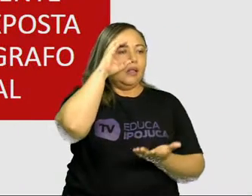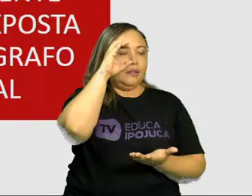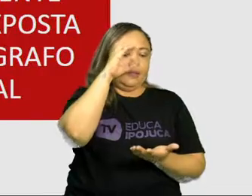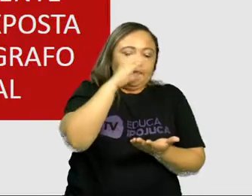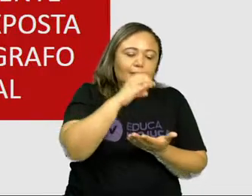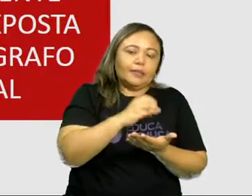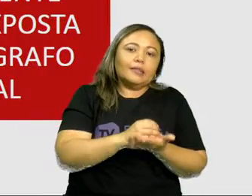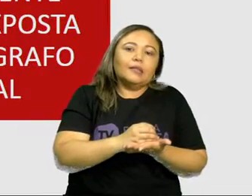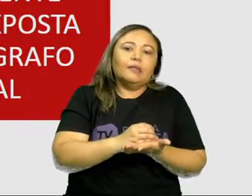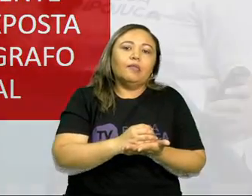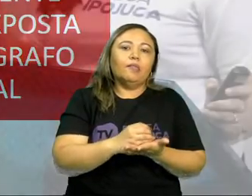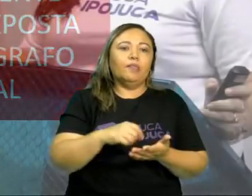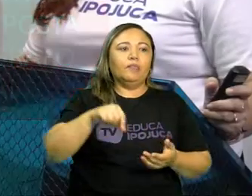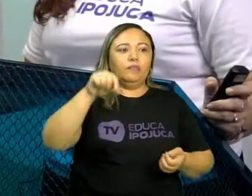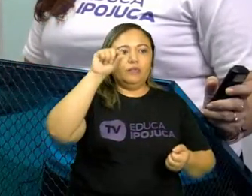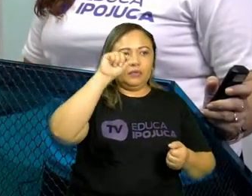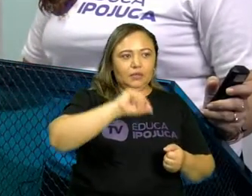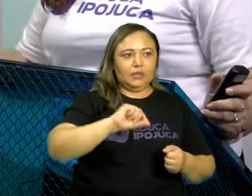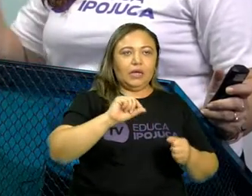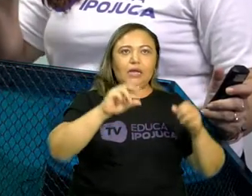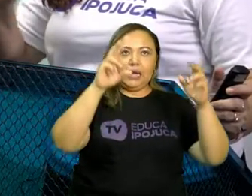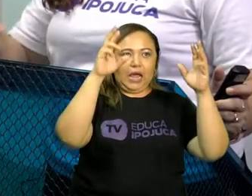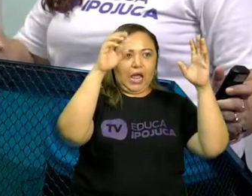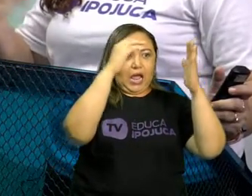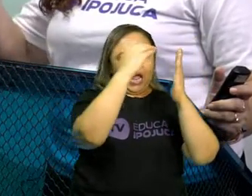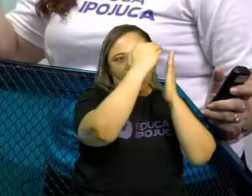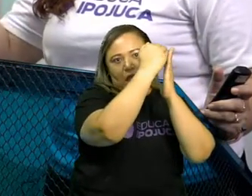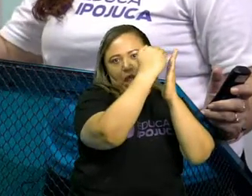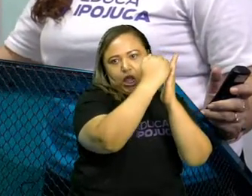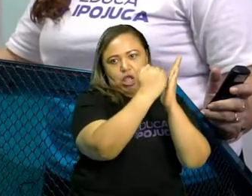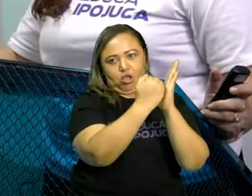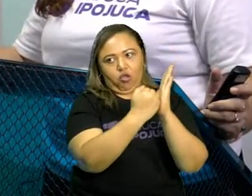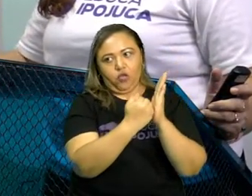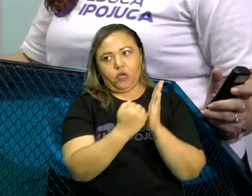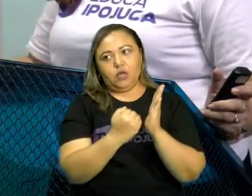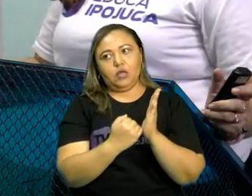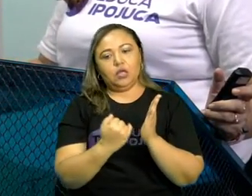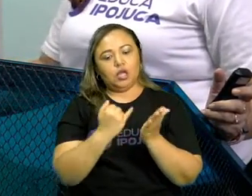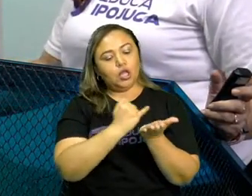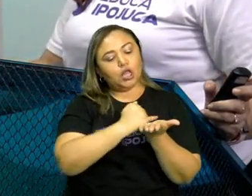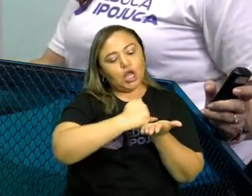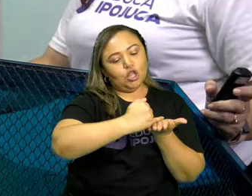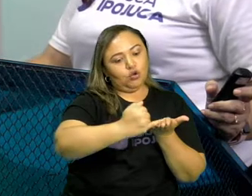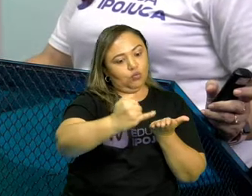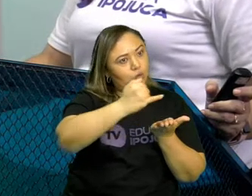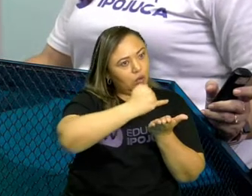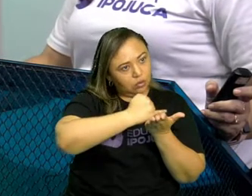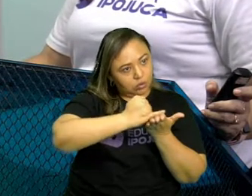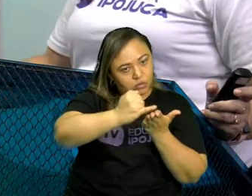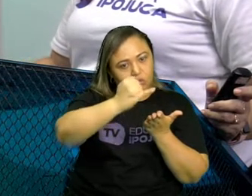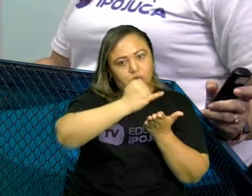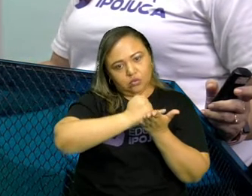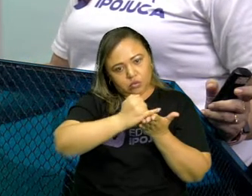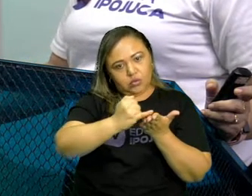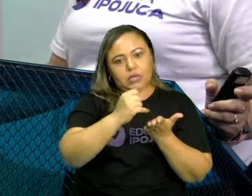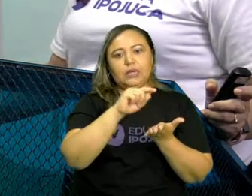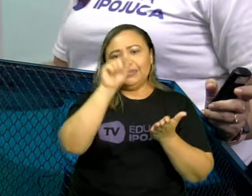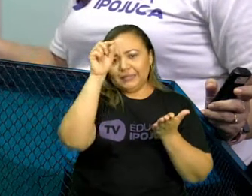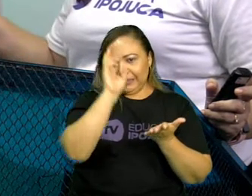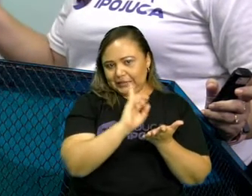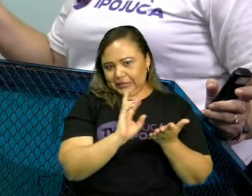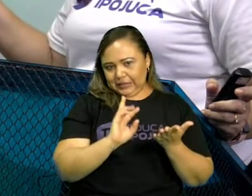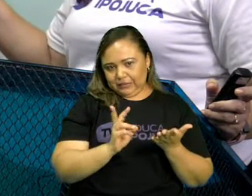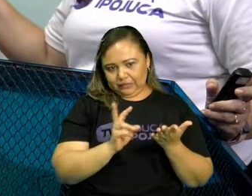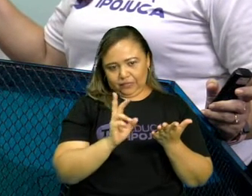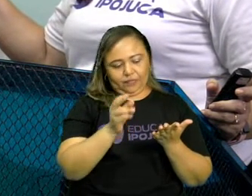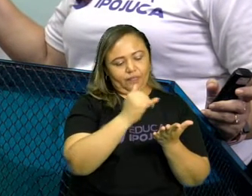que também vem geralmente na introdução, no primeiro ou nos primeiros parágrafos do texto, ela estará sempre